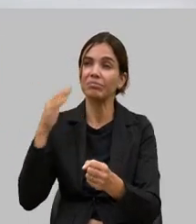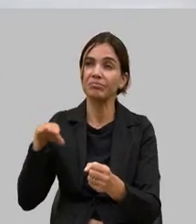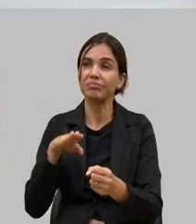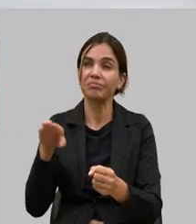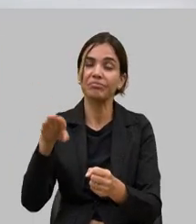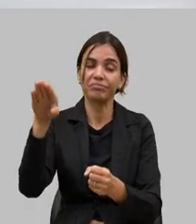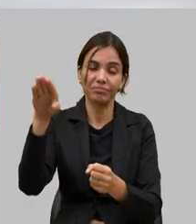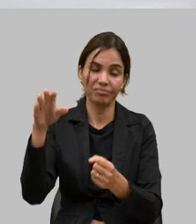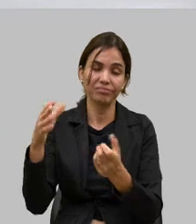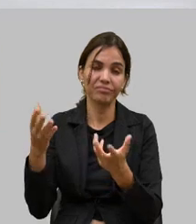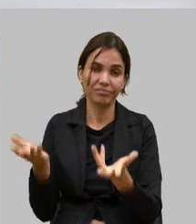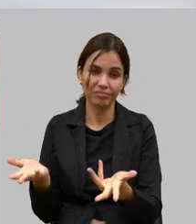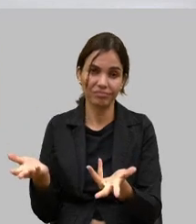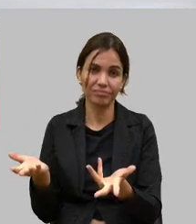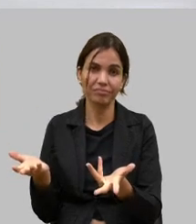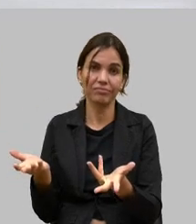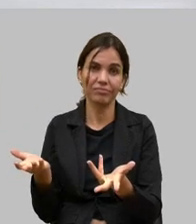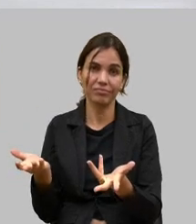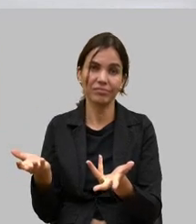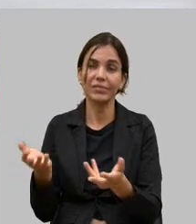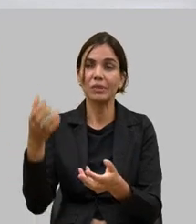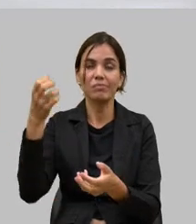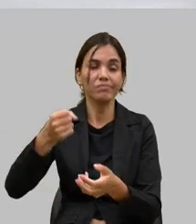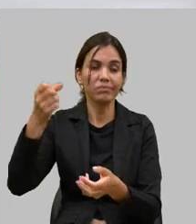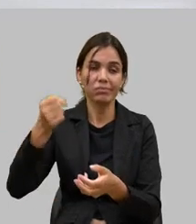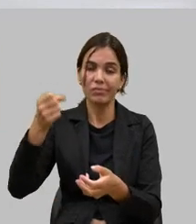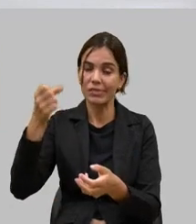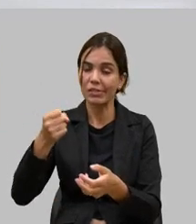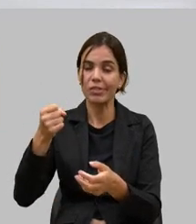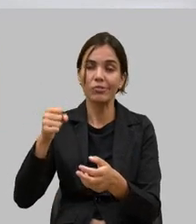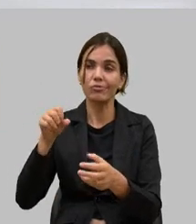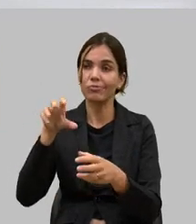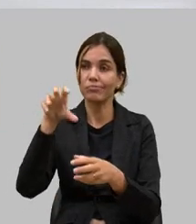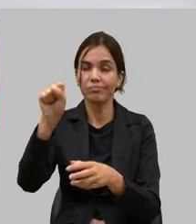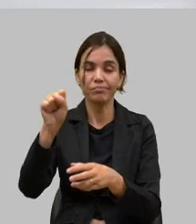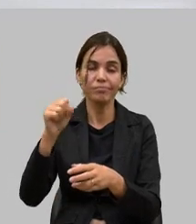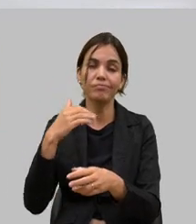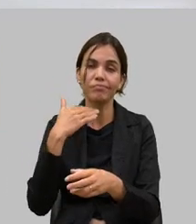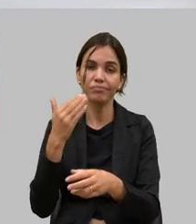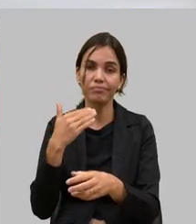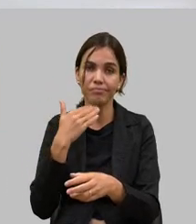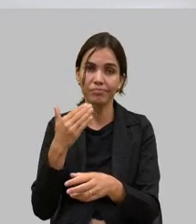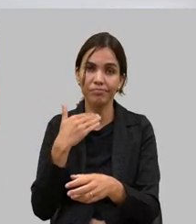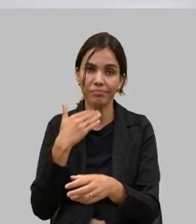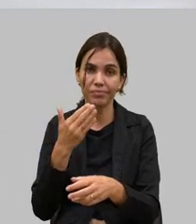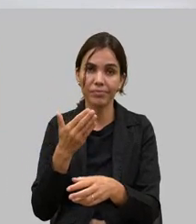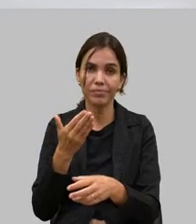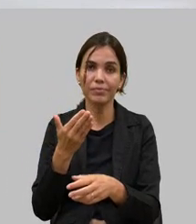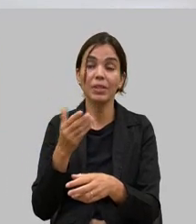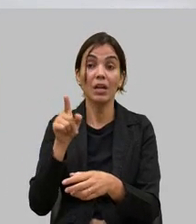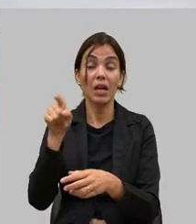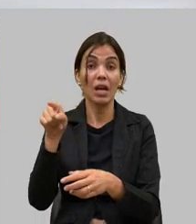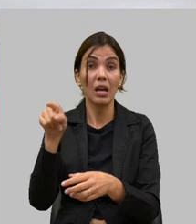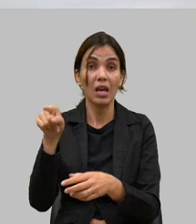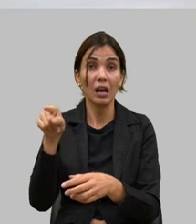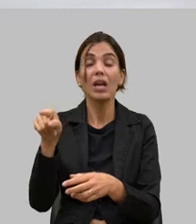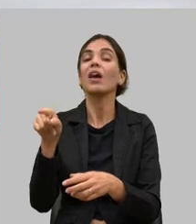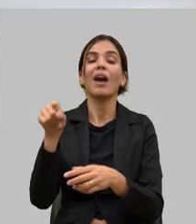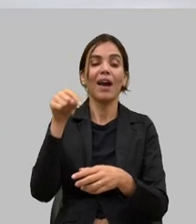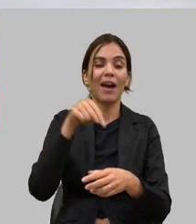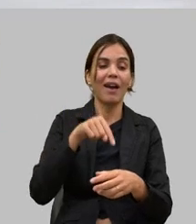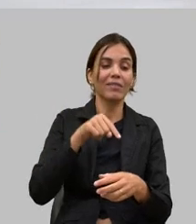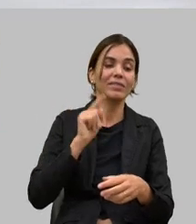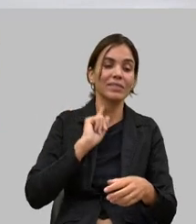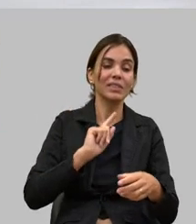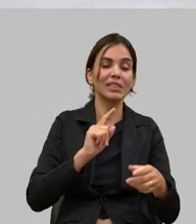carreta ele vem através de caminhões e isso gerou e ajudou junto com as medidas que nós tomamos aqui e o